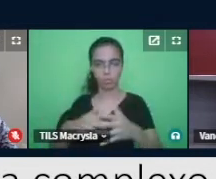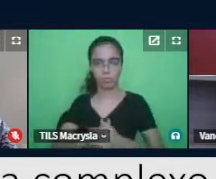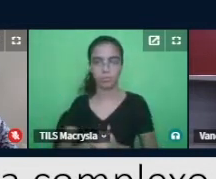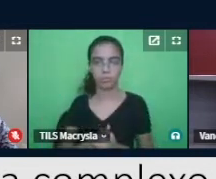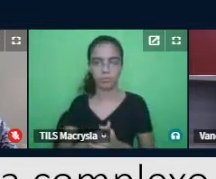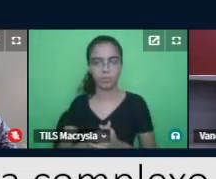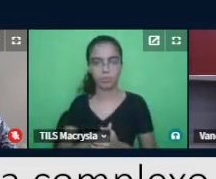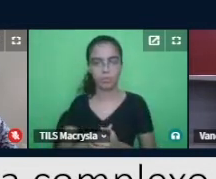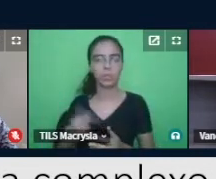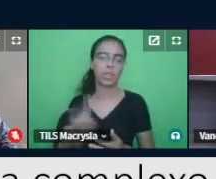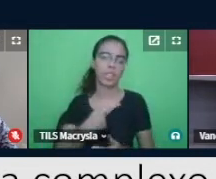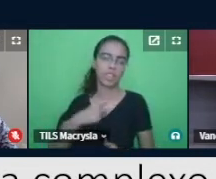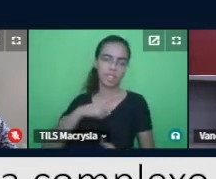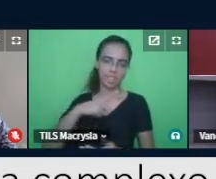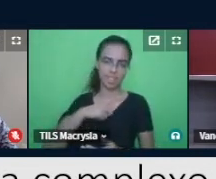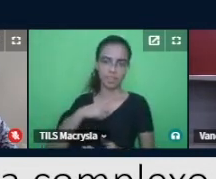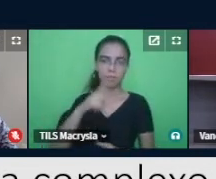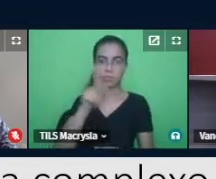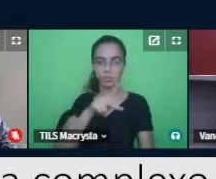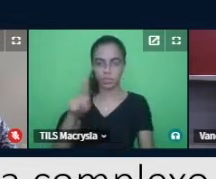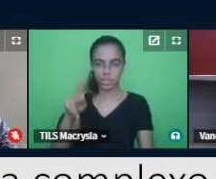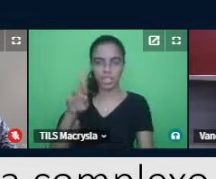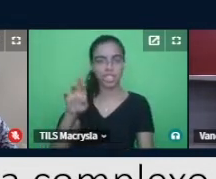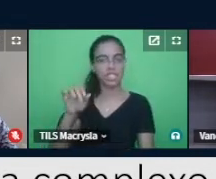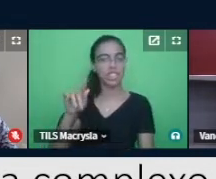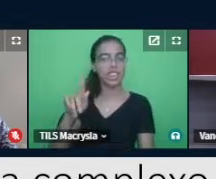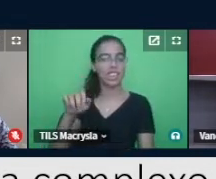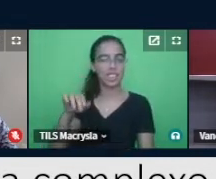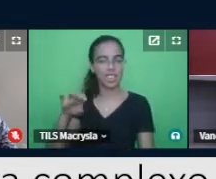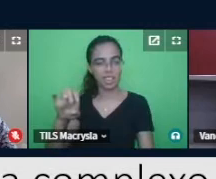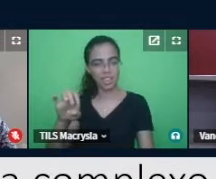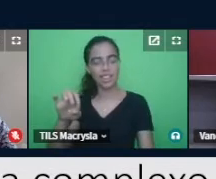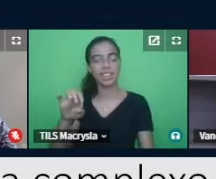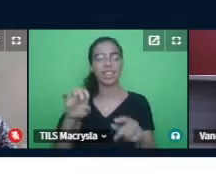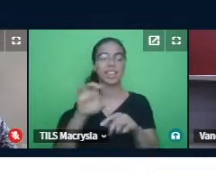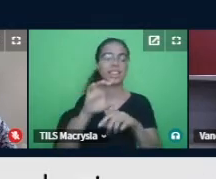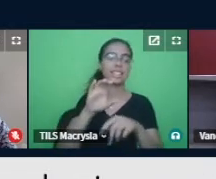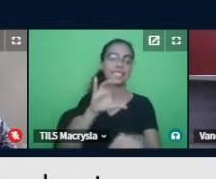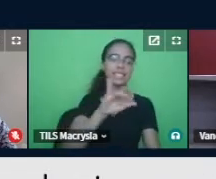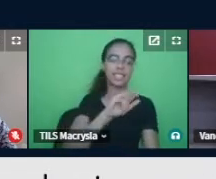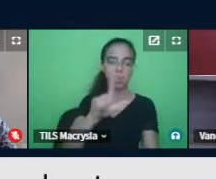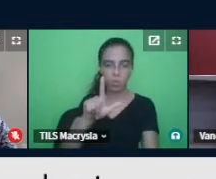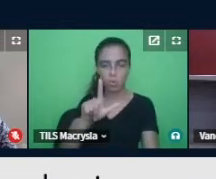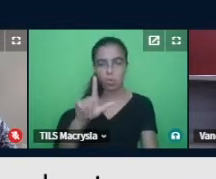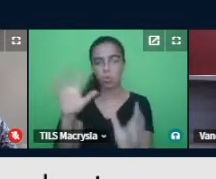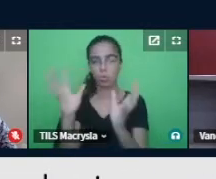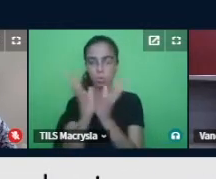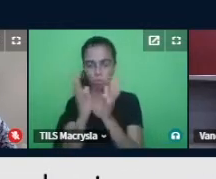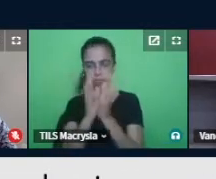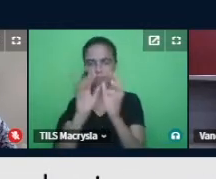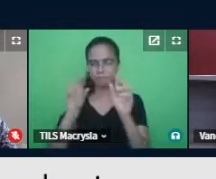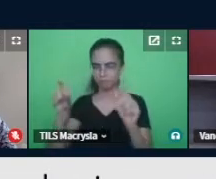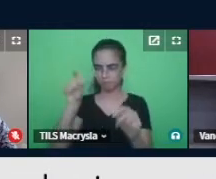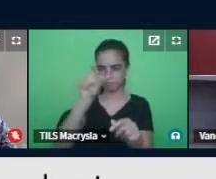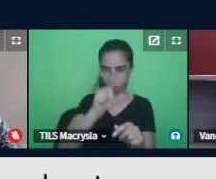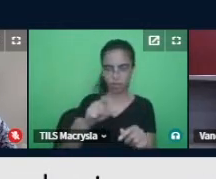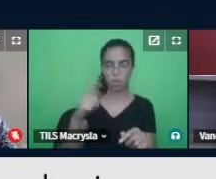aprendiz, a professora regente, a professora pesquisadora, o CIO e a turma. aqui,